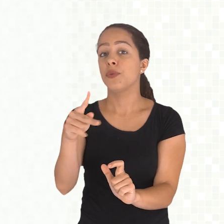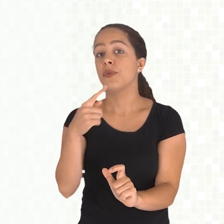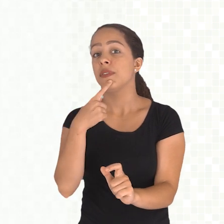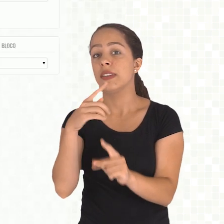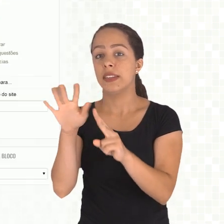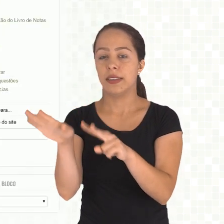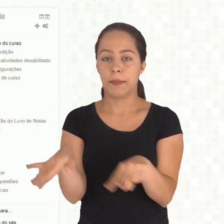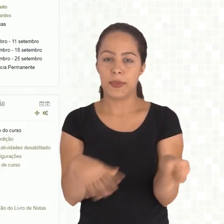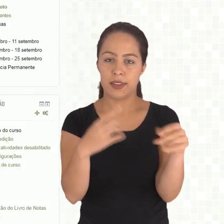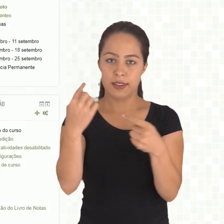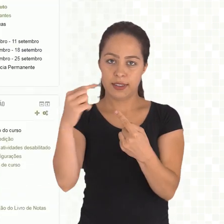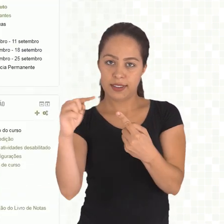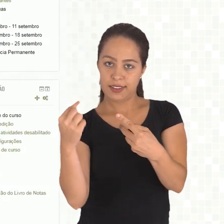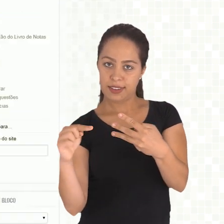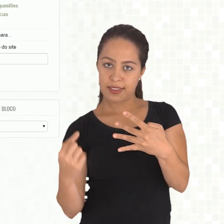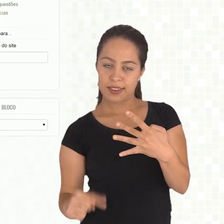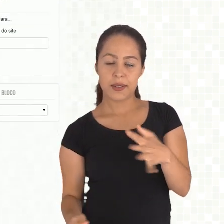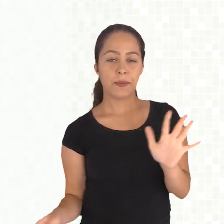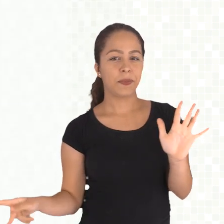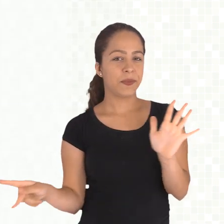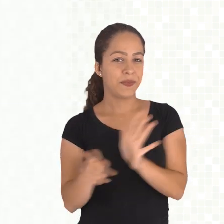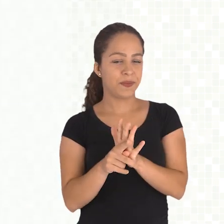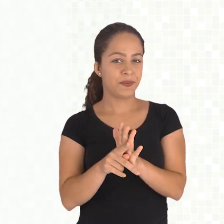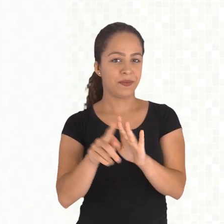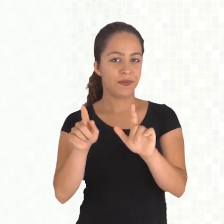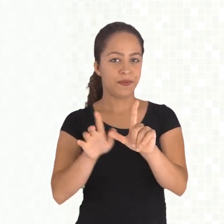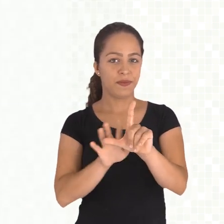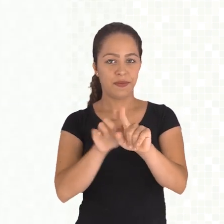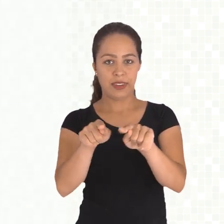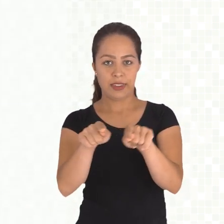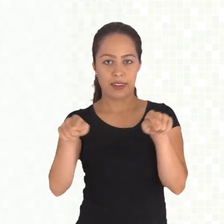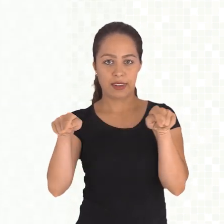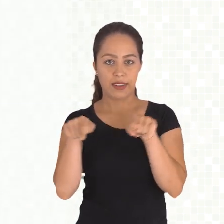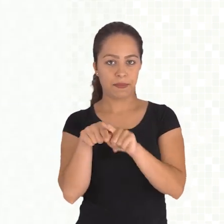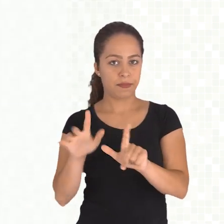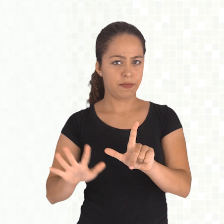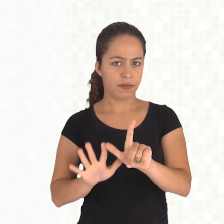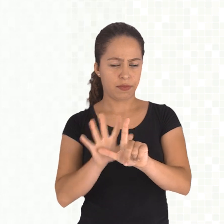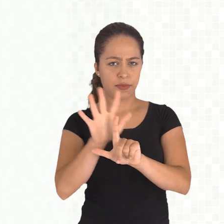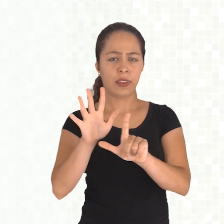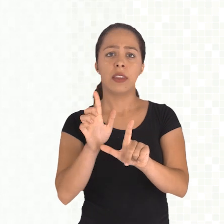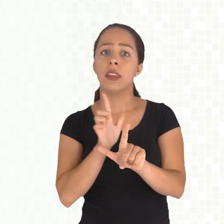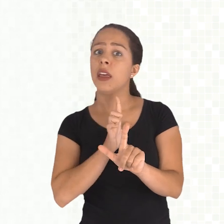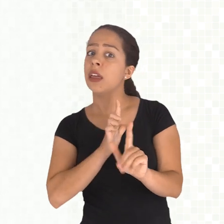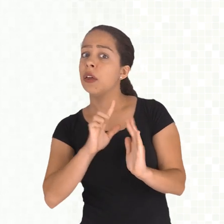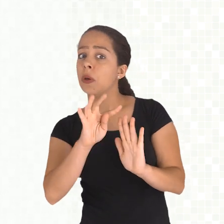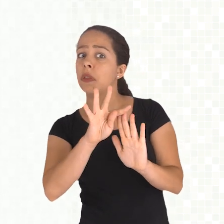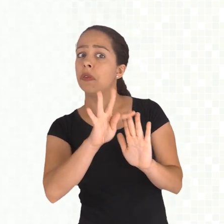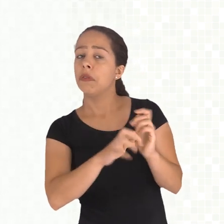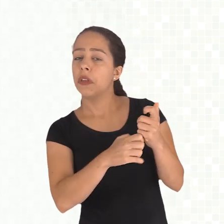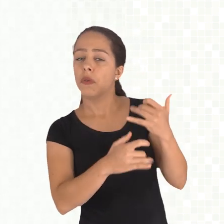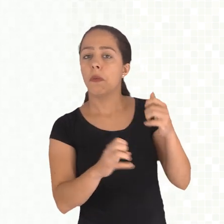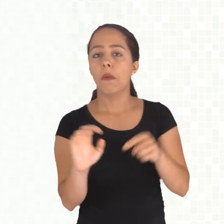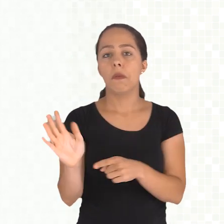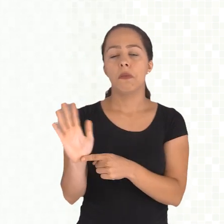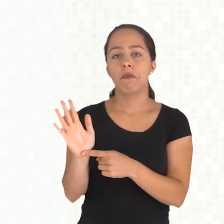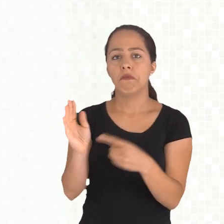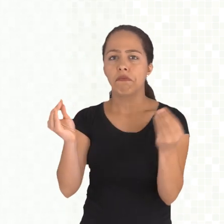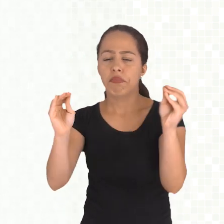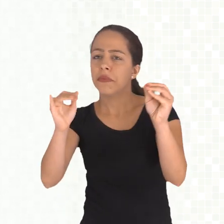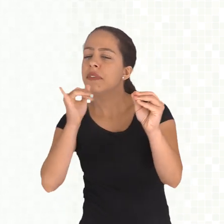de semanas da sala virtual. Ou seja, ele não vai ser como esses outros conteúdos aqui que você